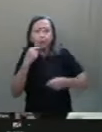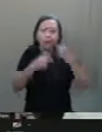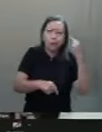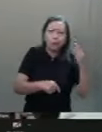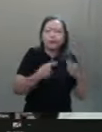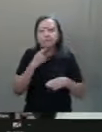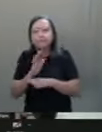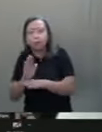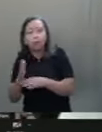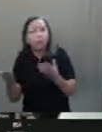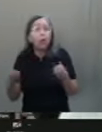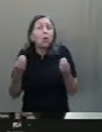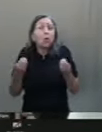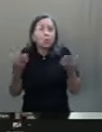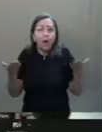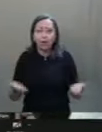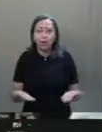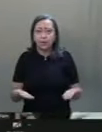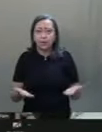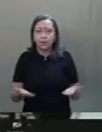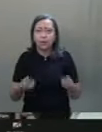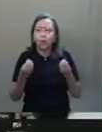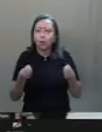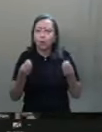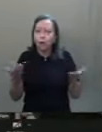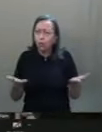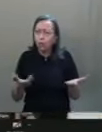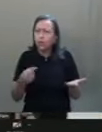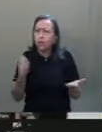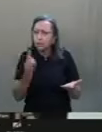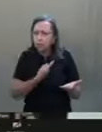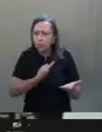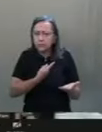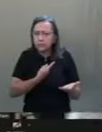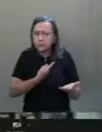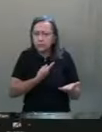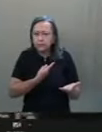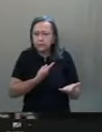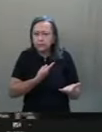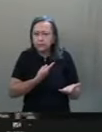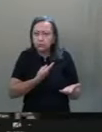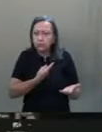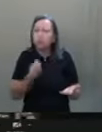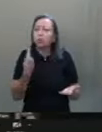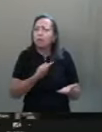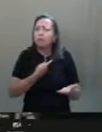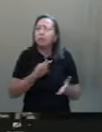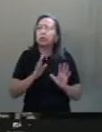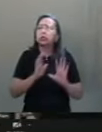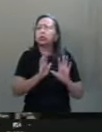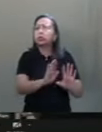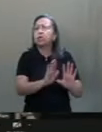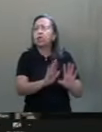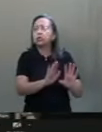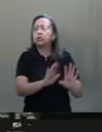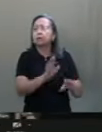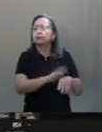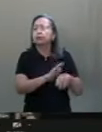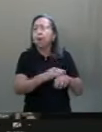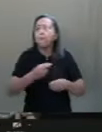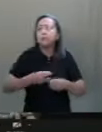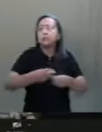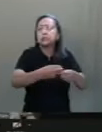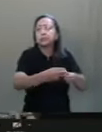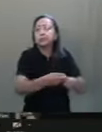E como que agora nós vamos deixar a boa vontade lá do município